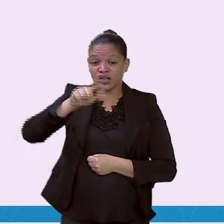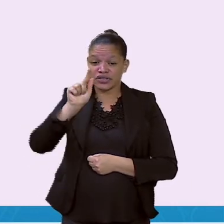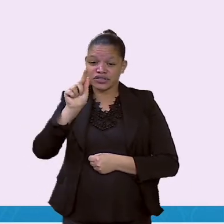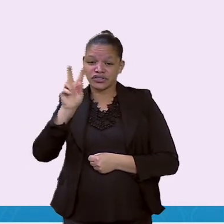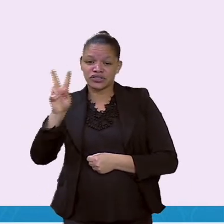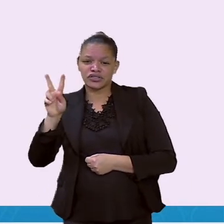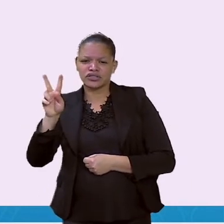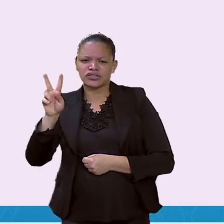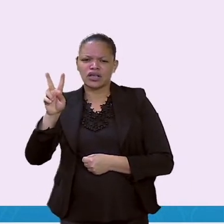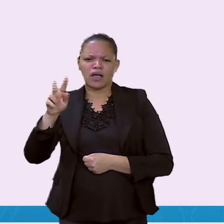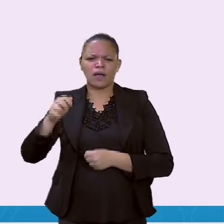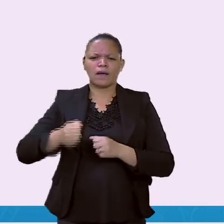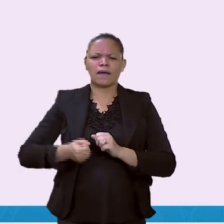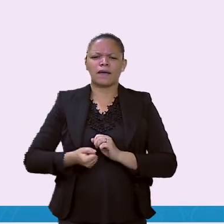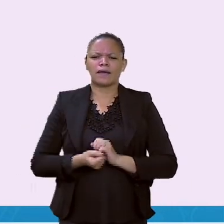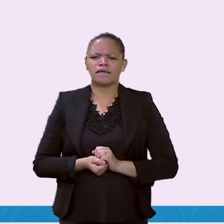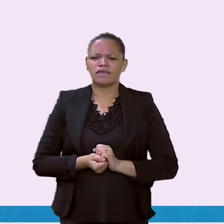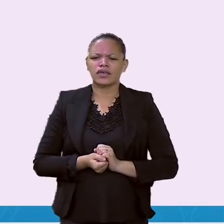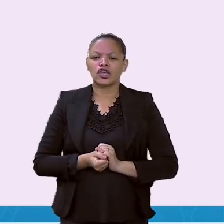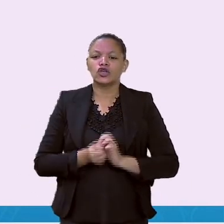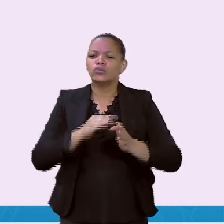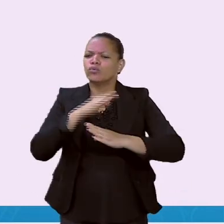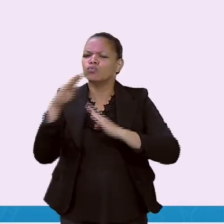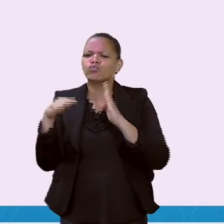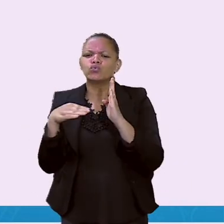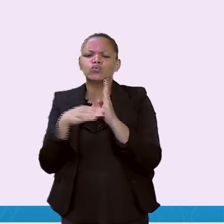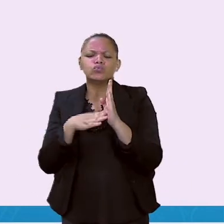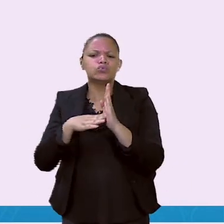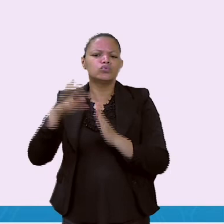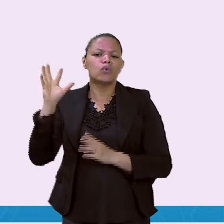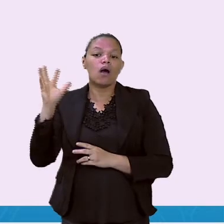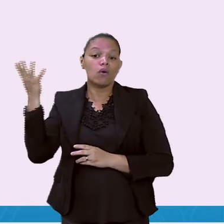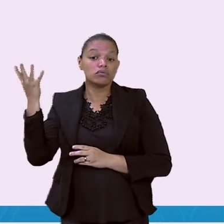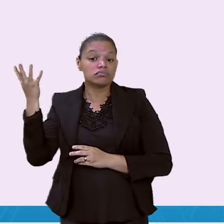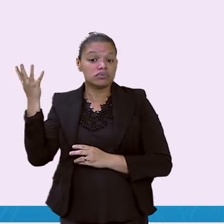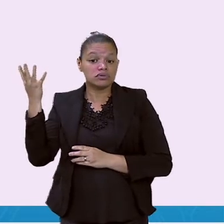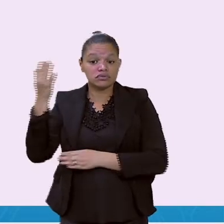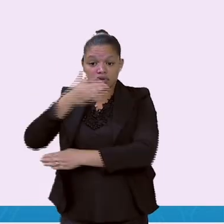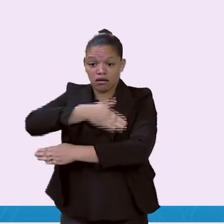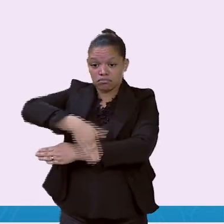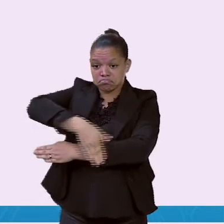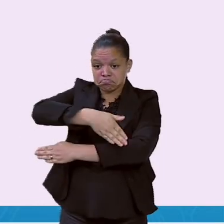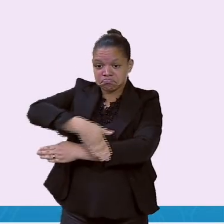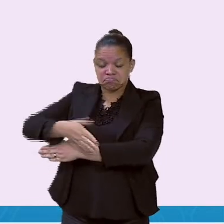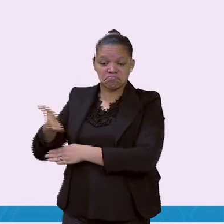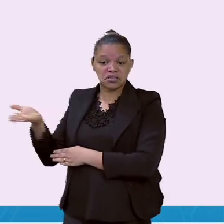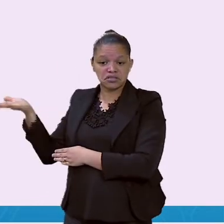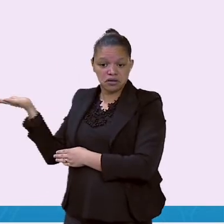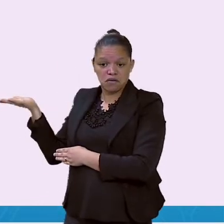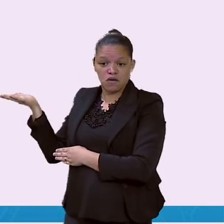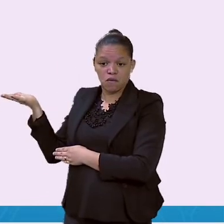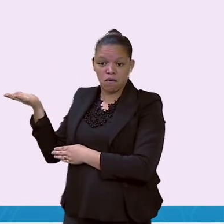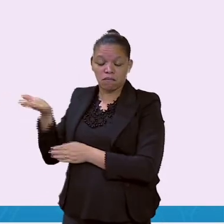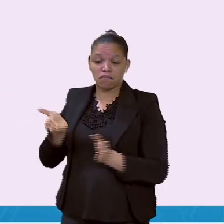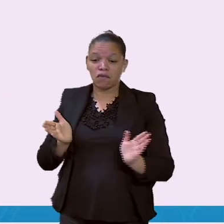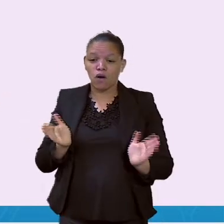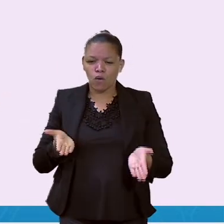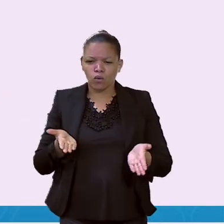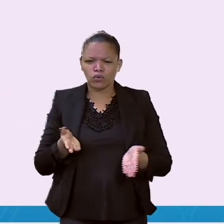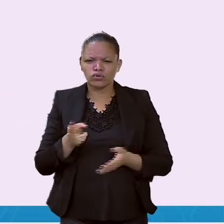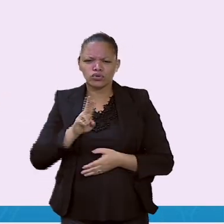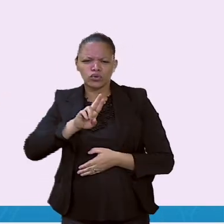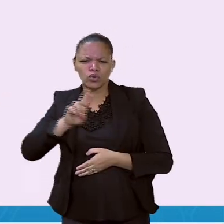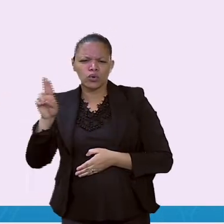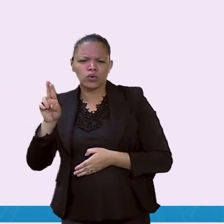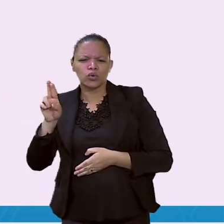Direita, que agora ela se tornou, foi nomeada como Rua Prudente de Moraes. Os trilhos da Estrada